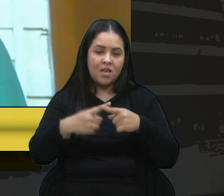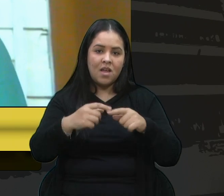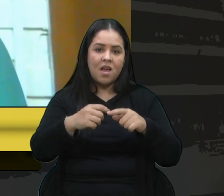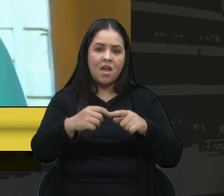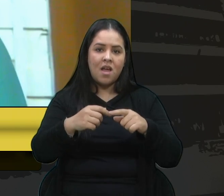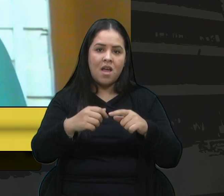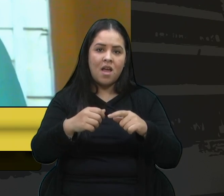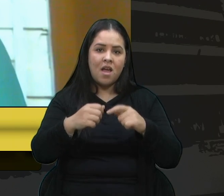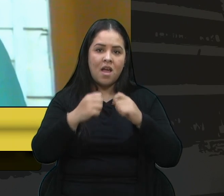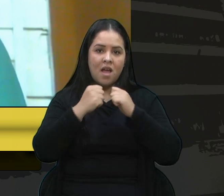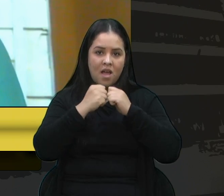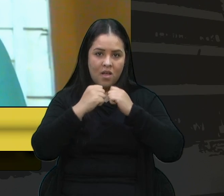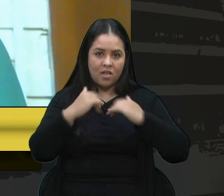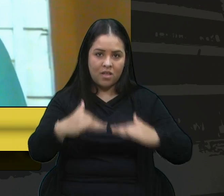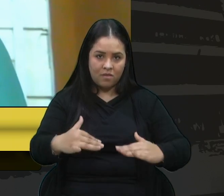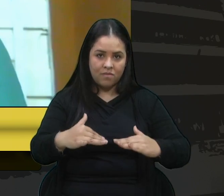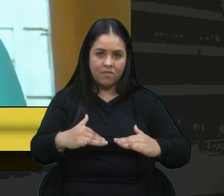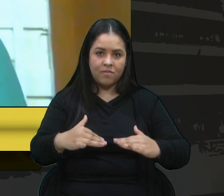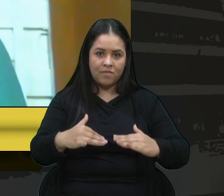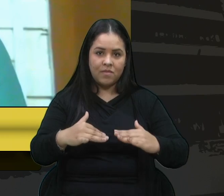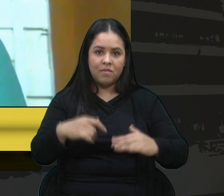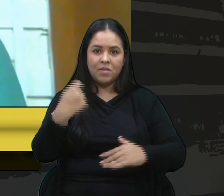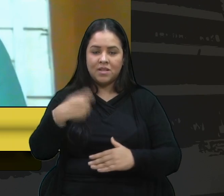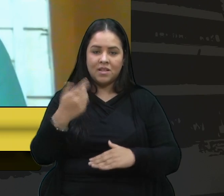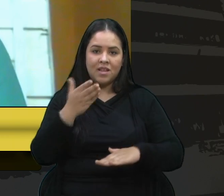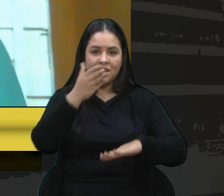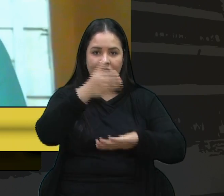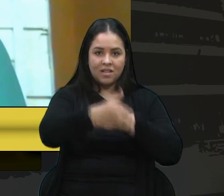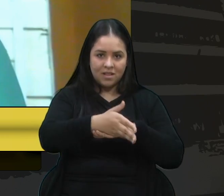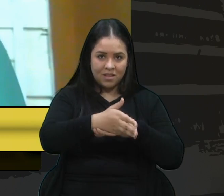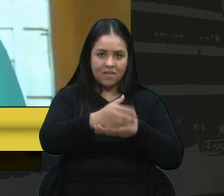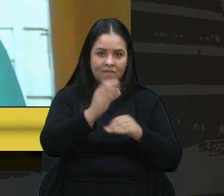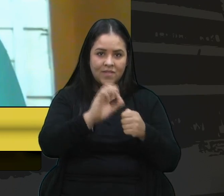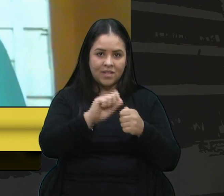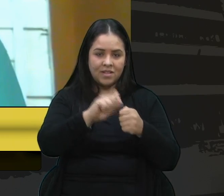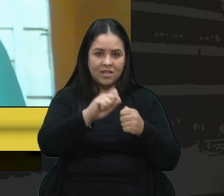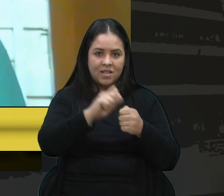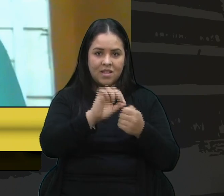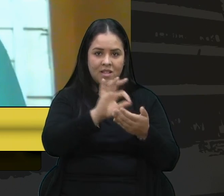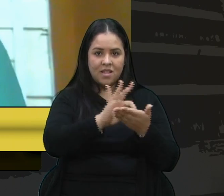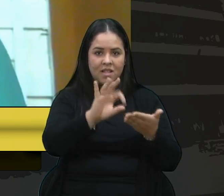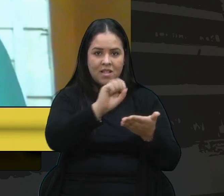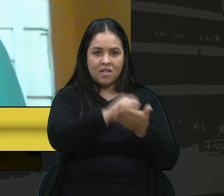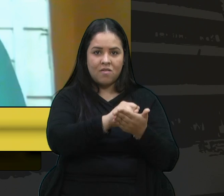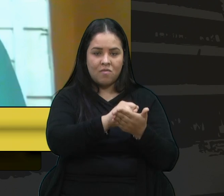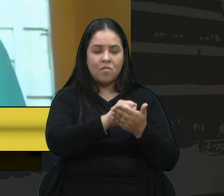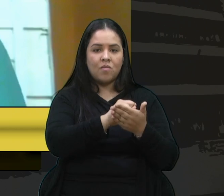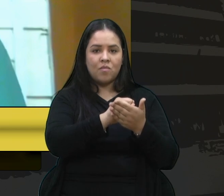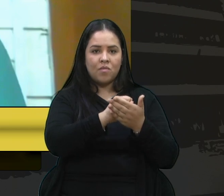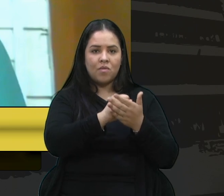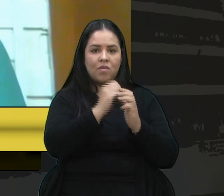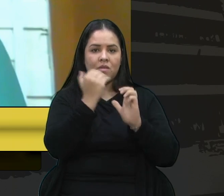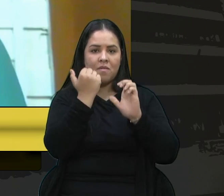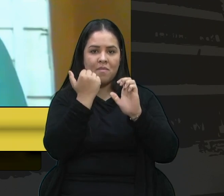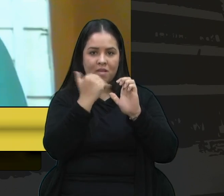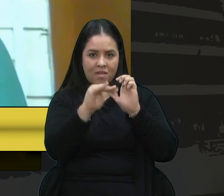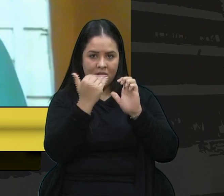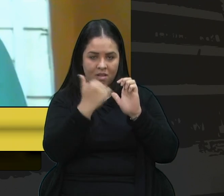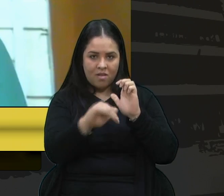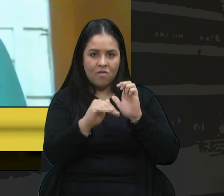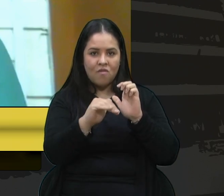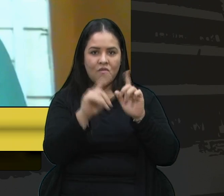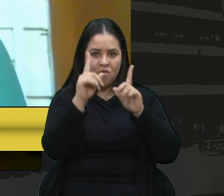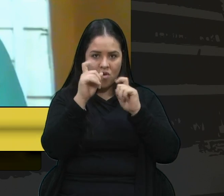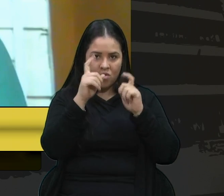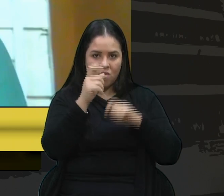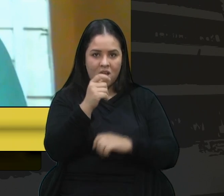ter que entrar no link, fazer a inscrição, na verdade tem que fazer a inscrição antes por e-mail, mandar inclusive foto do RG e depois